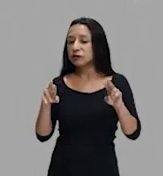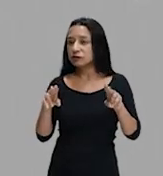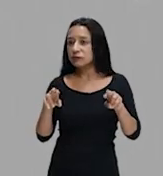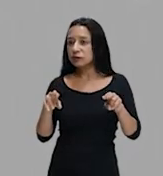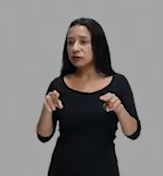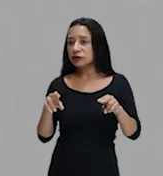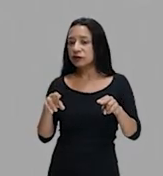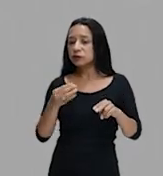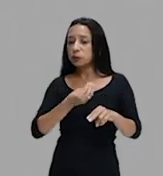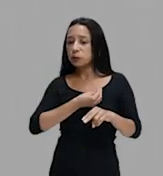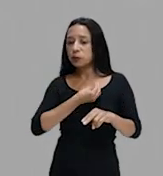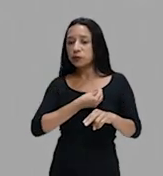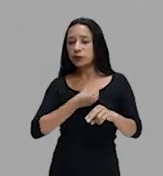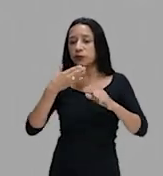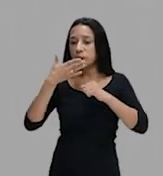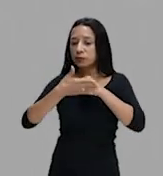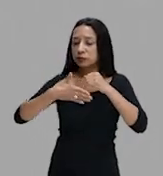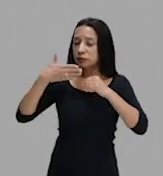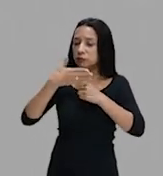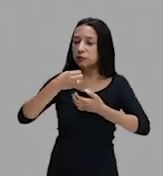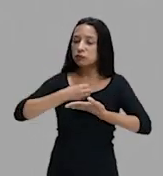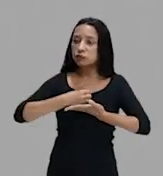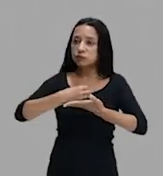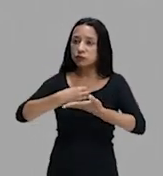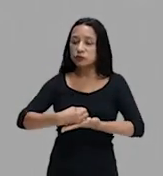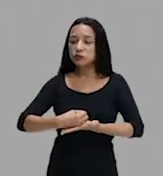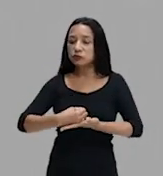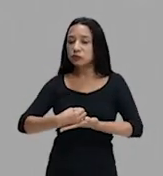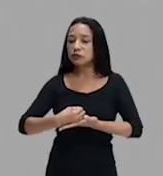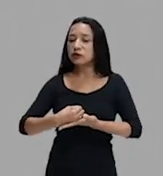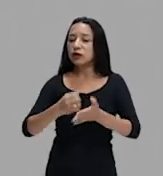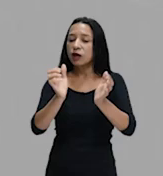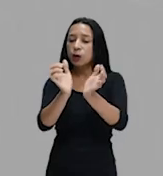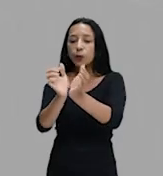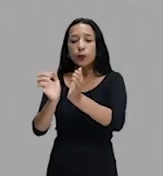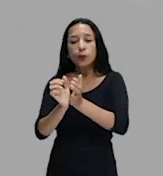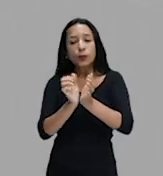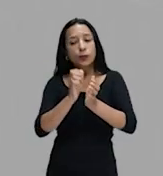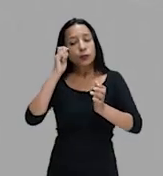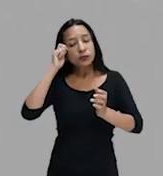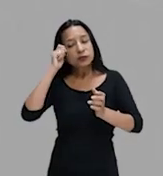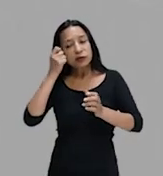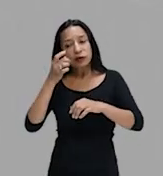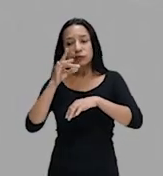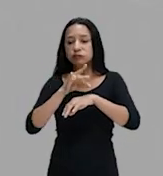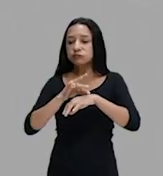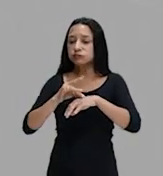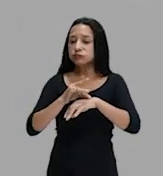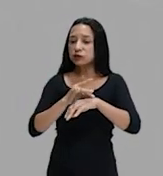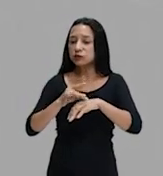existiam, basicamente, uma ajuda. Eram irmandades de negros, de pretos,